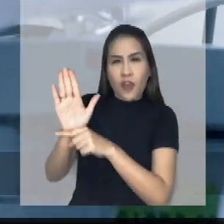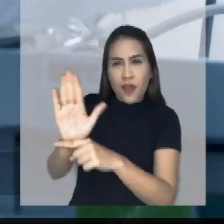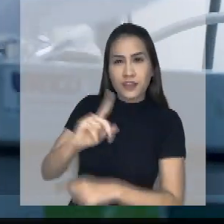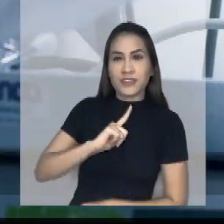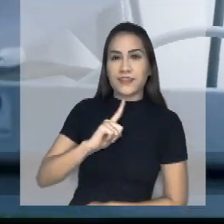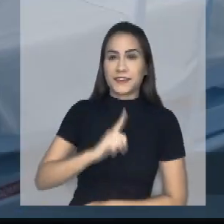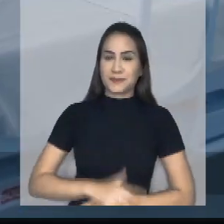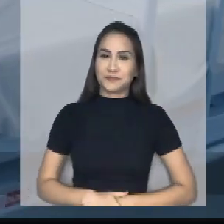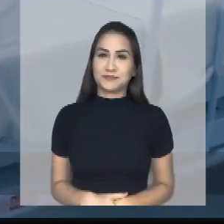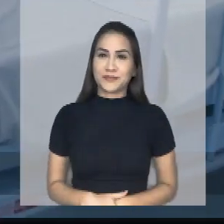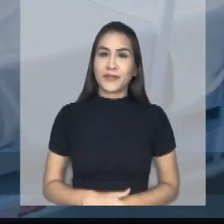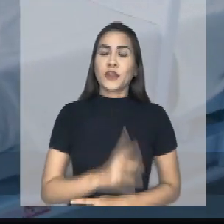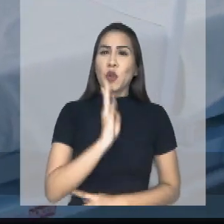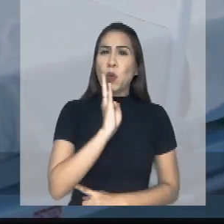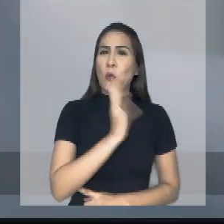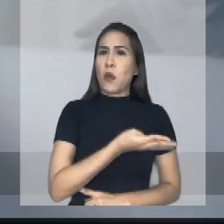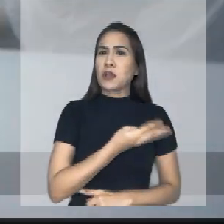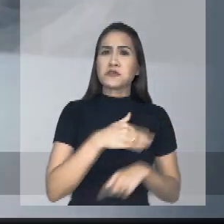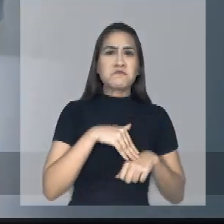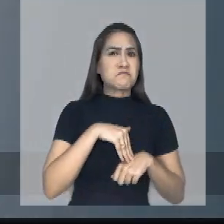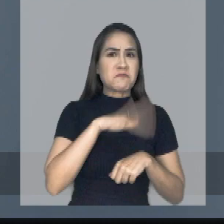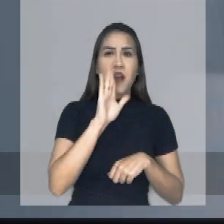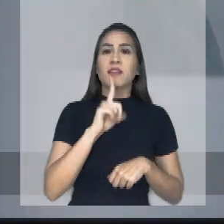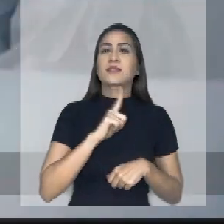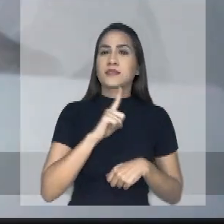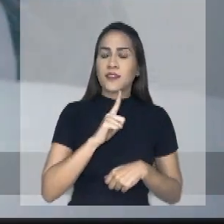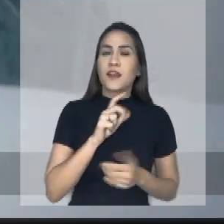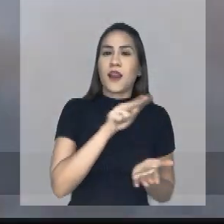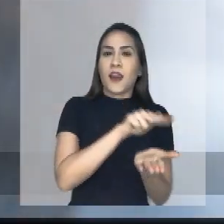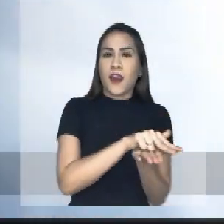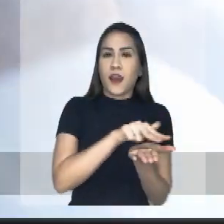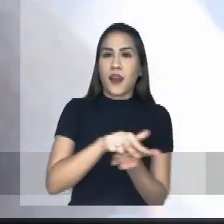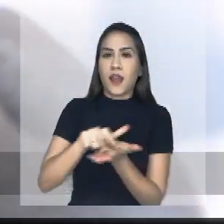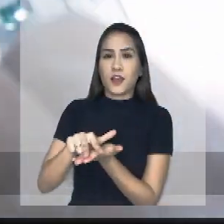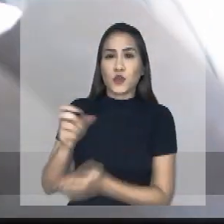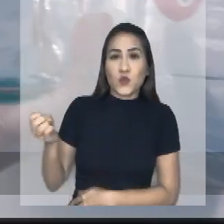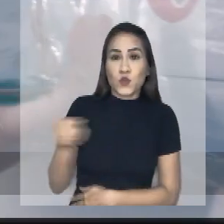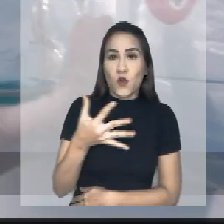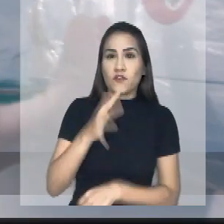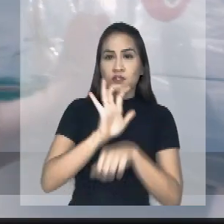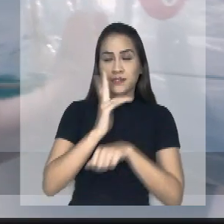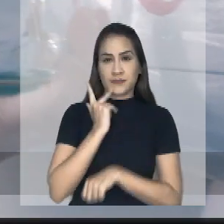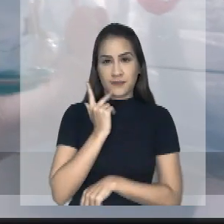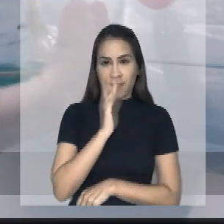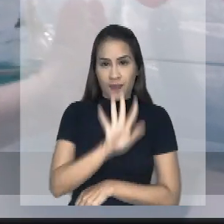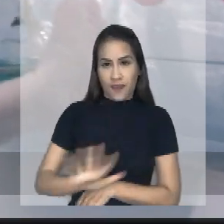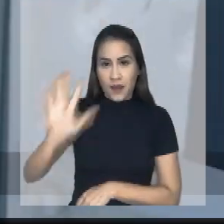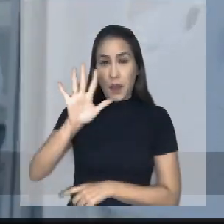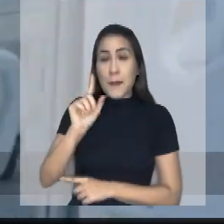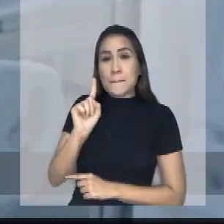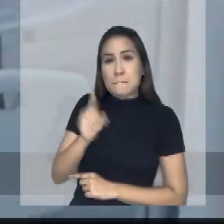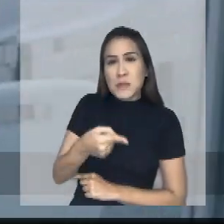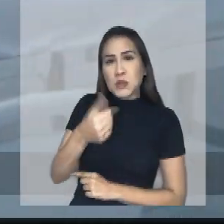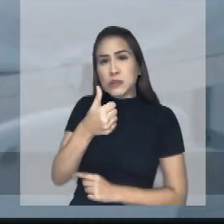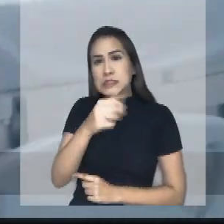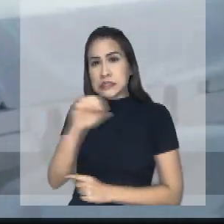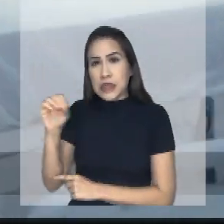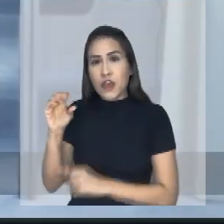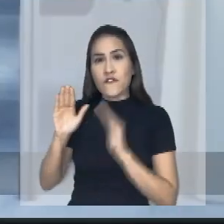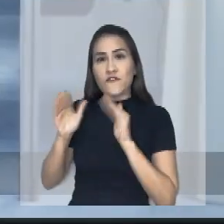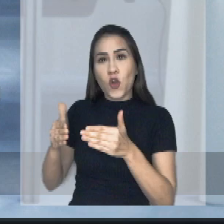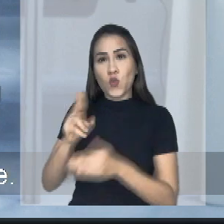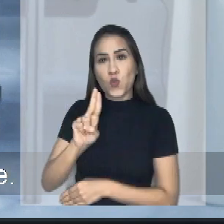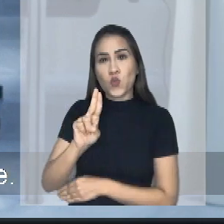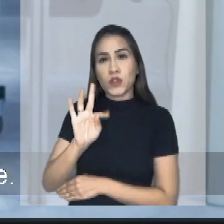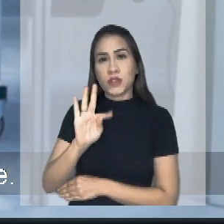esforços contra a pandemia. Já são mais de 4 mil novos leitos para Covid entregues em todo o Ceará, sendo mais de 1.100 deles de